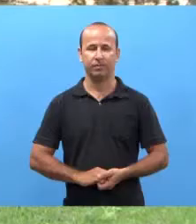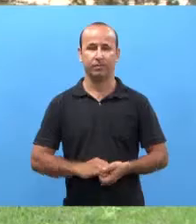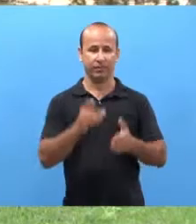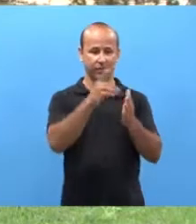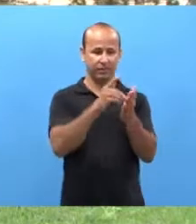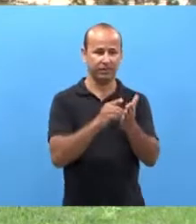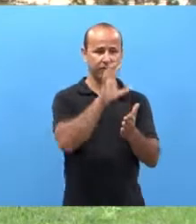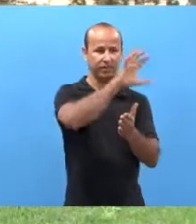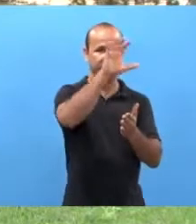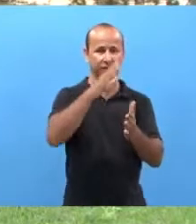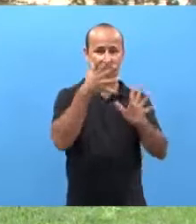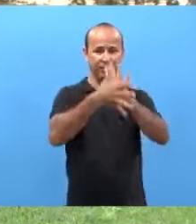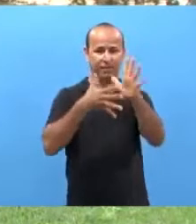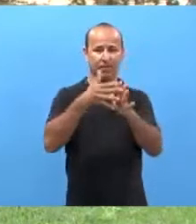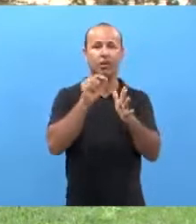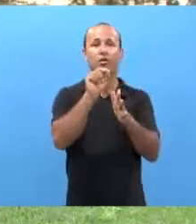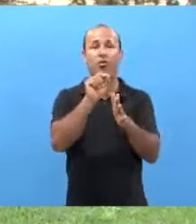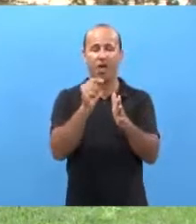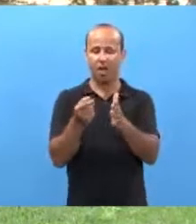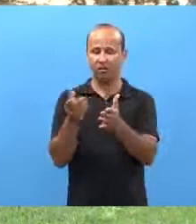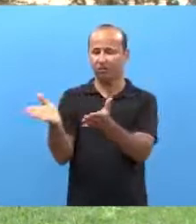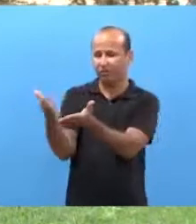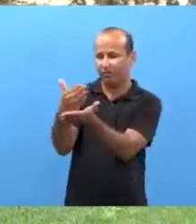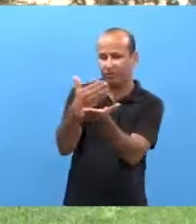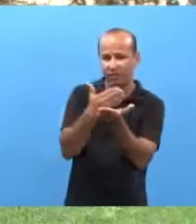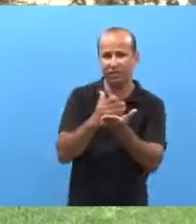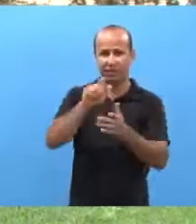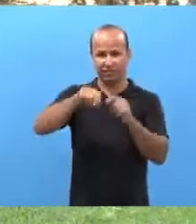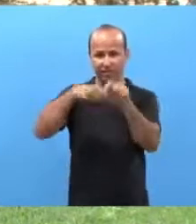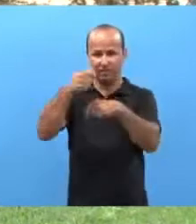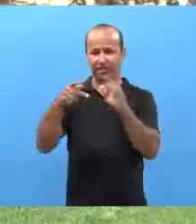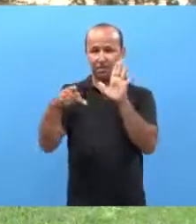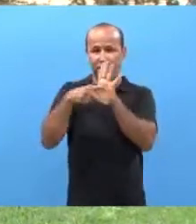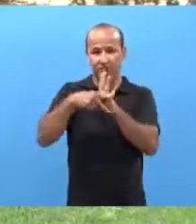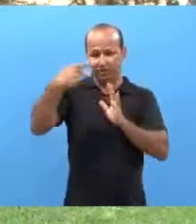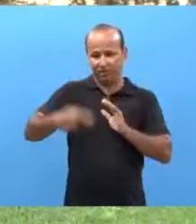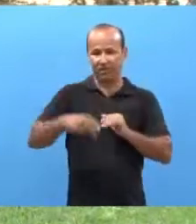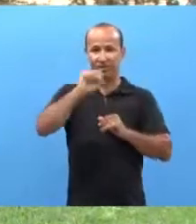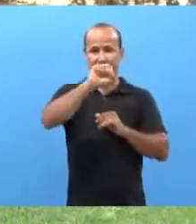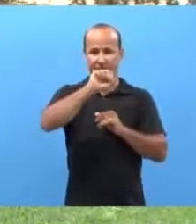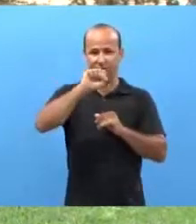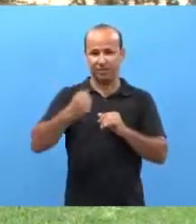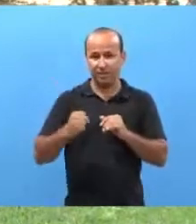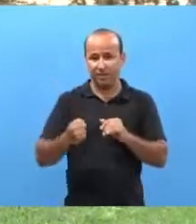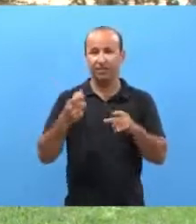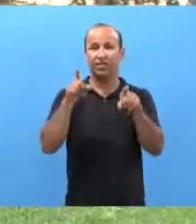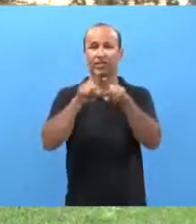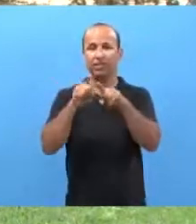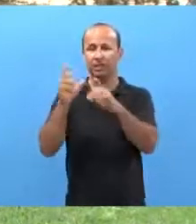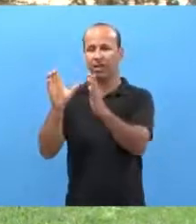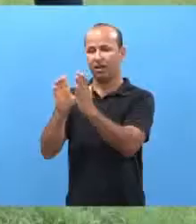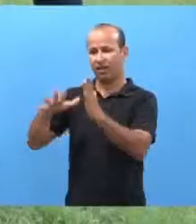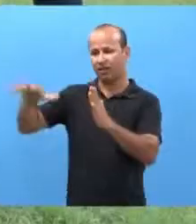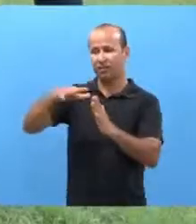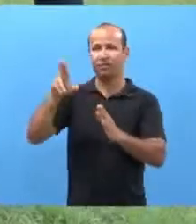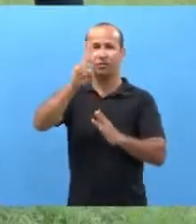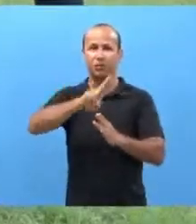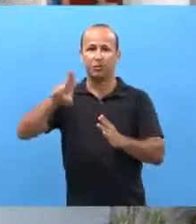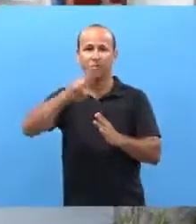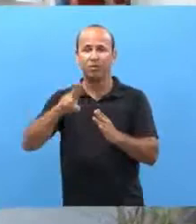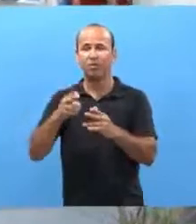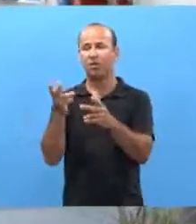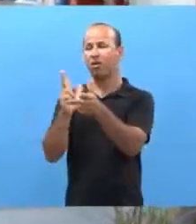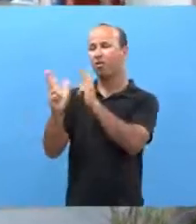O dicionário regional de Libras é uma catalogação de sinais regionais próprios daqui do Estado de Sergipe que a comunidade surda